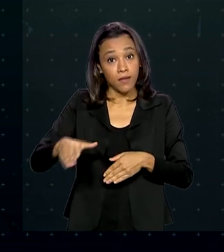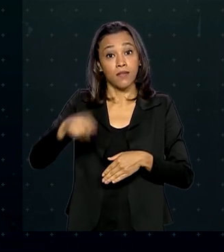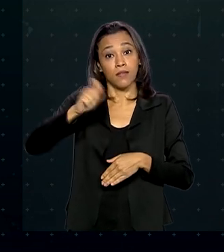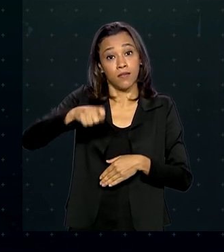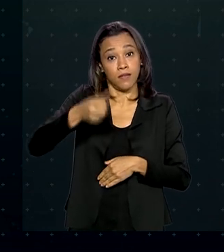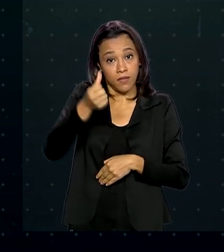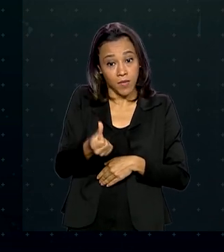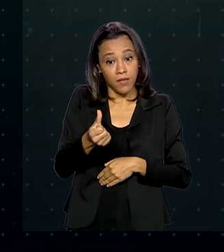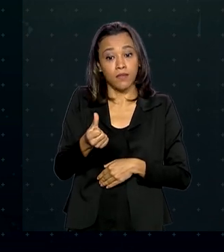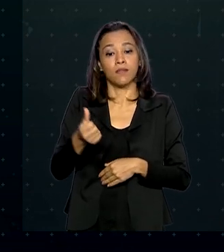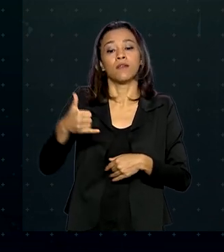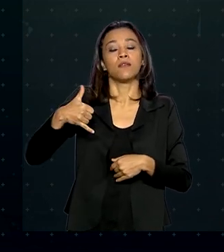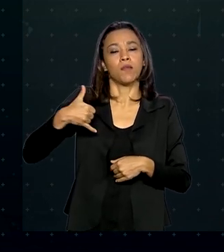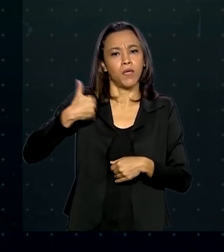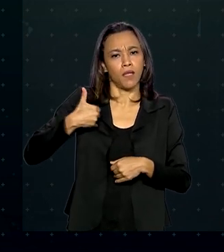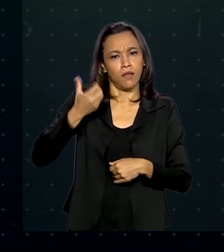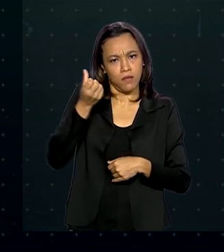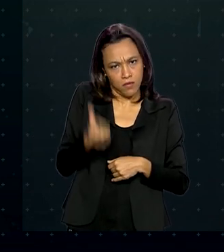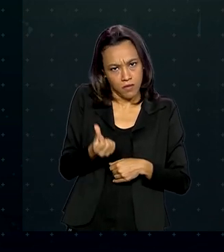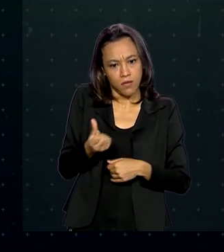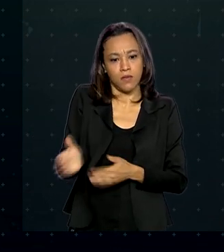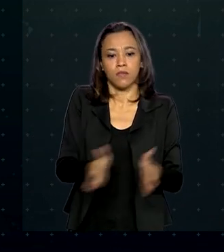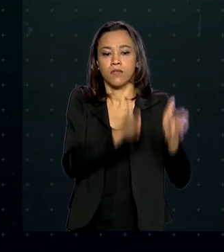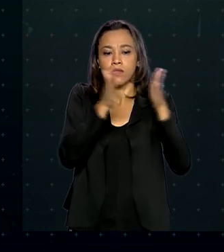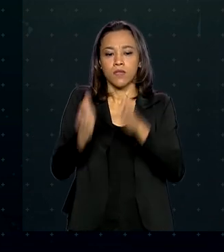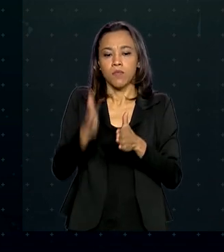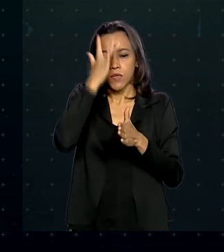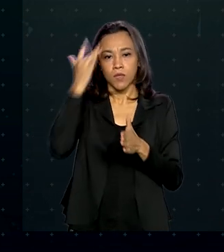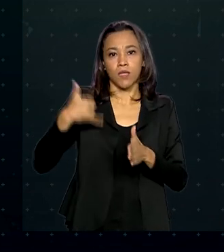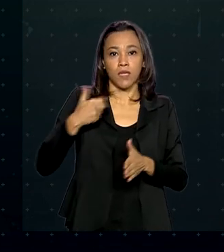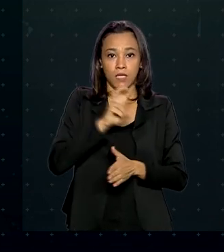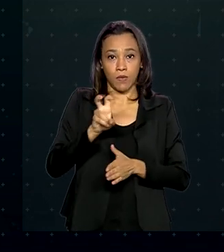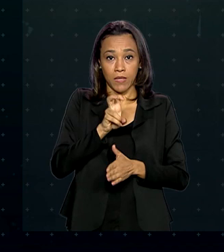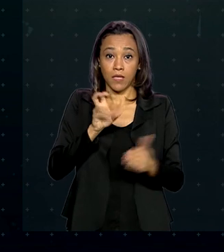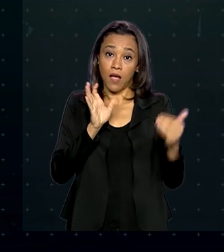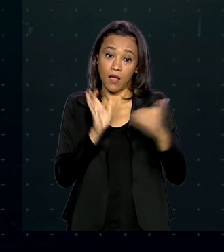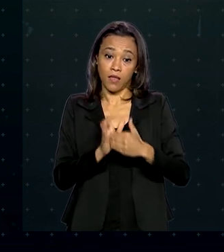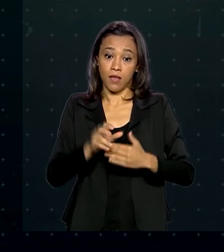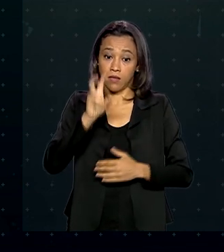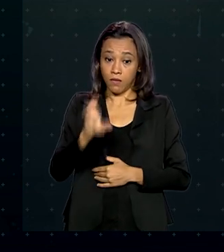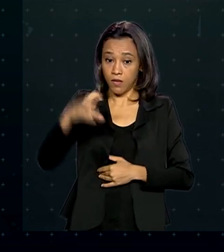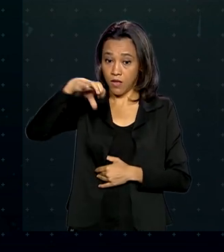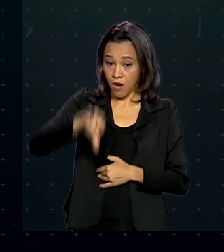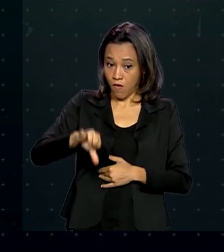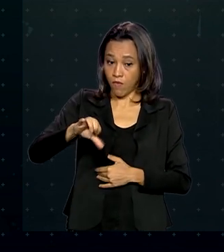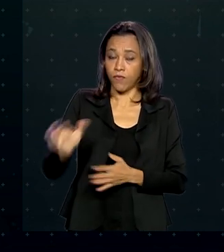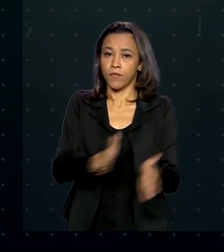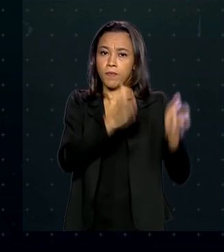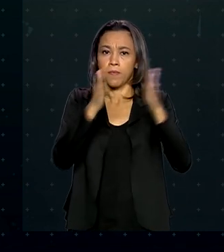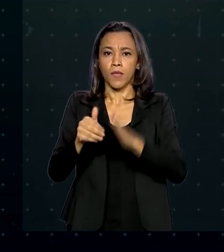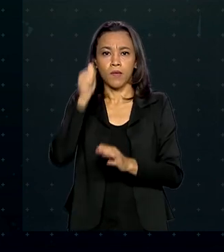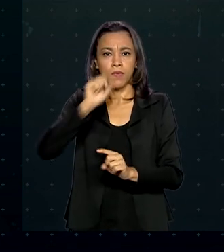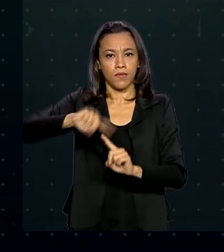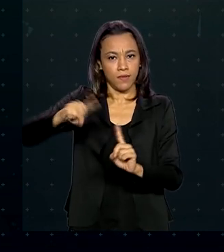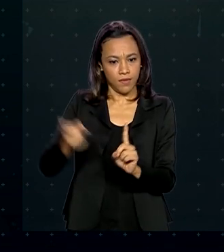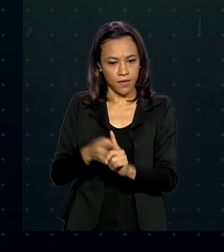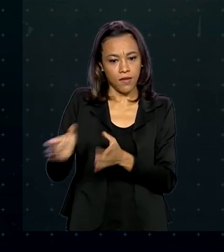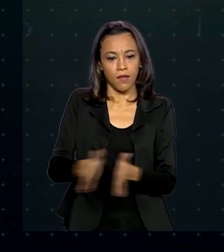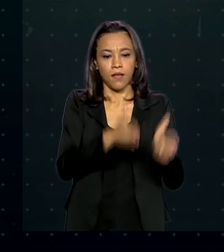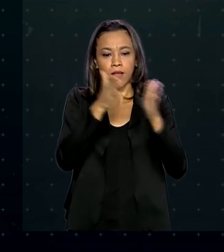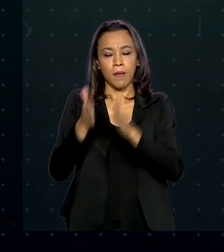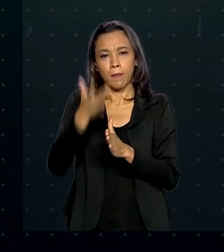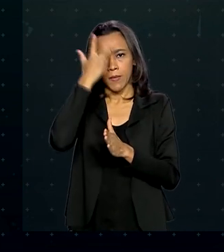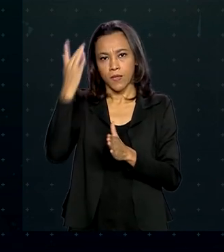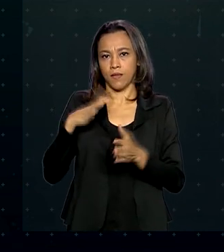menores de seis anos, pessoas com 55 a 59 anos, gestantes, pessoas